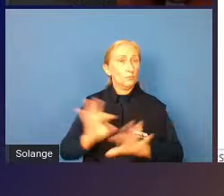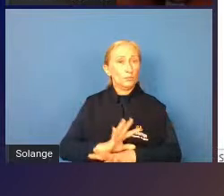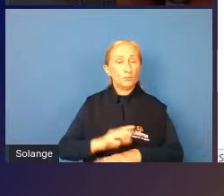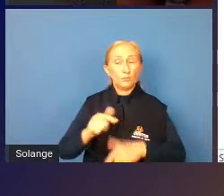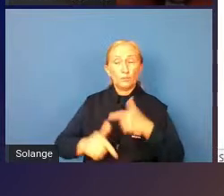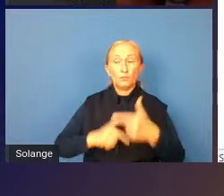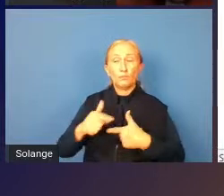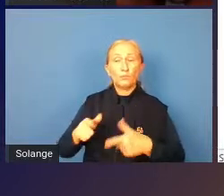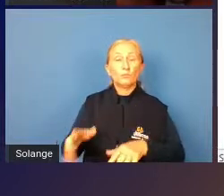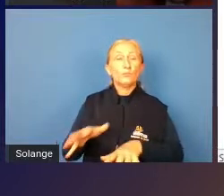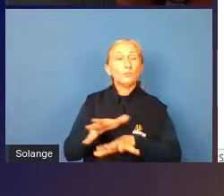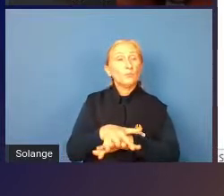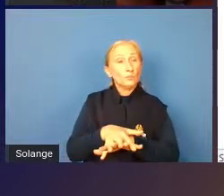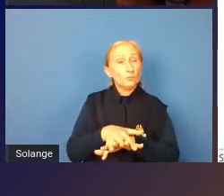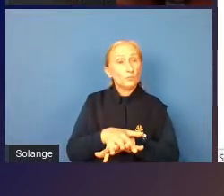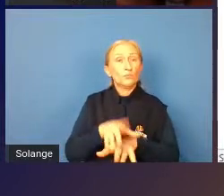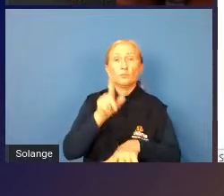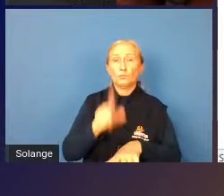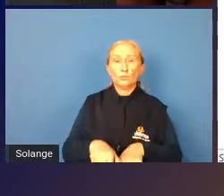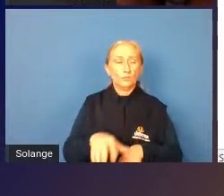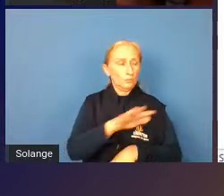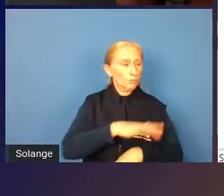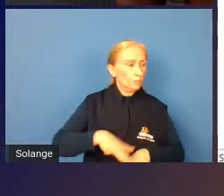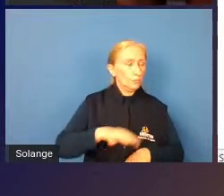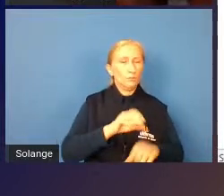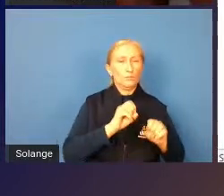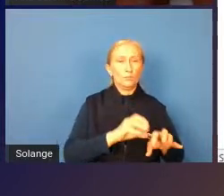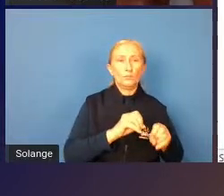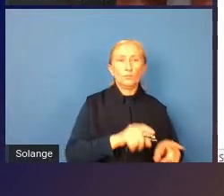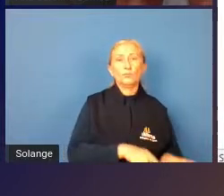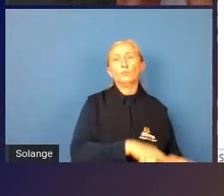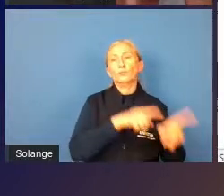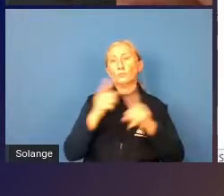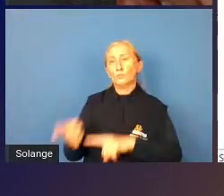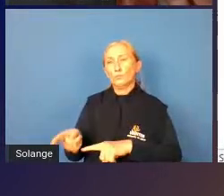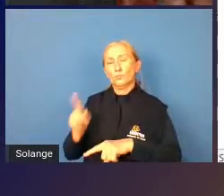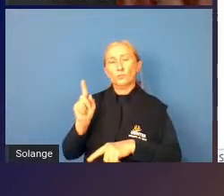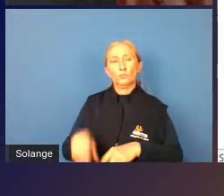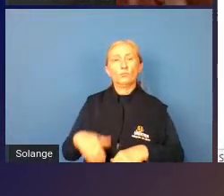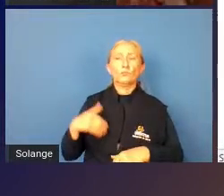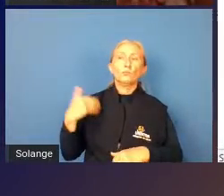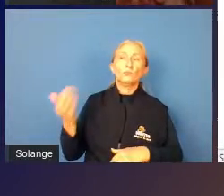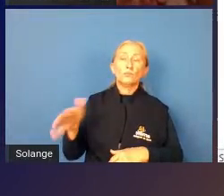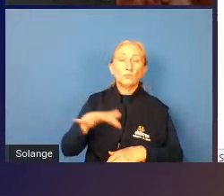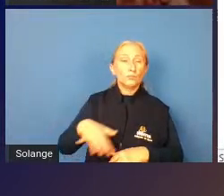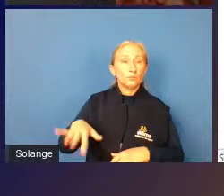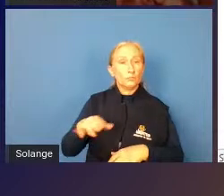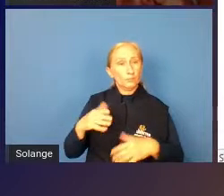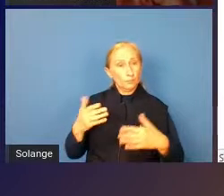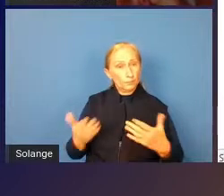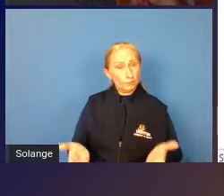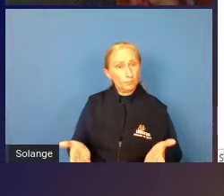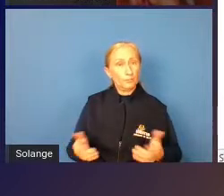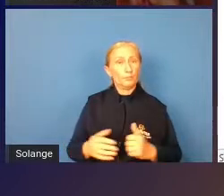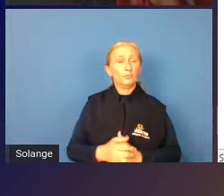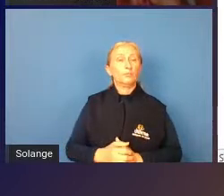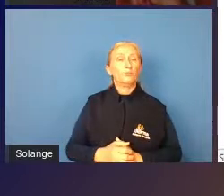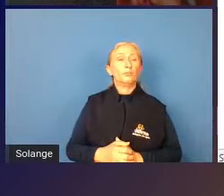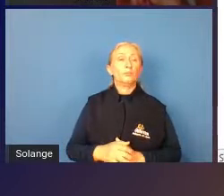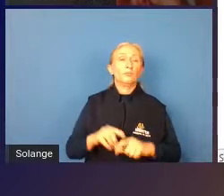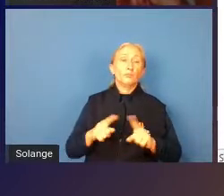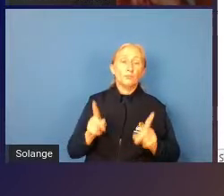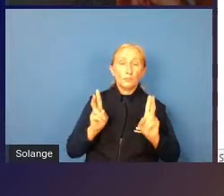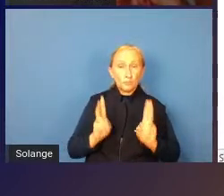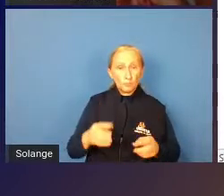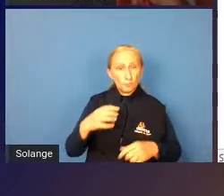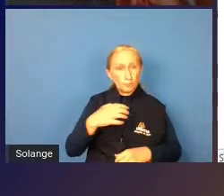atuar com inclusão seja no ambiente educacional ou fora do ambiente educacional né mas mesmo